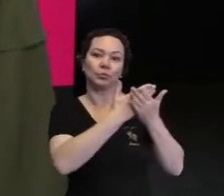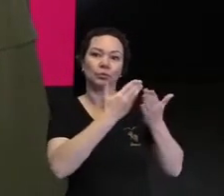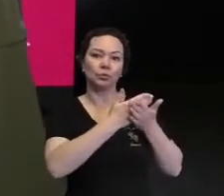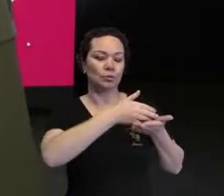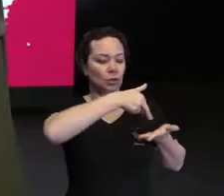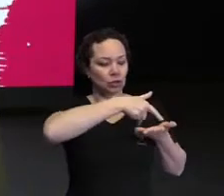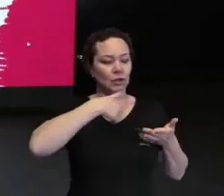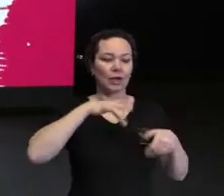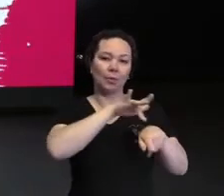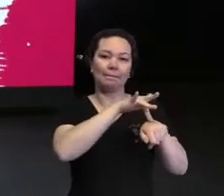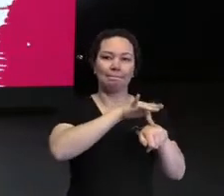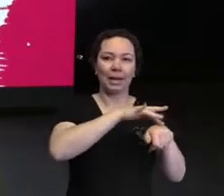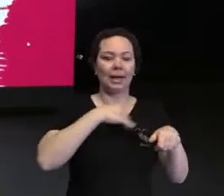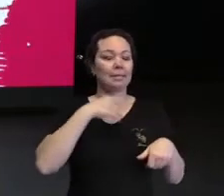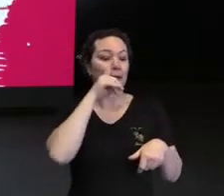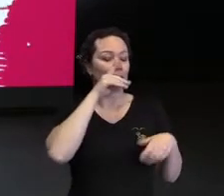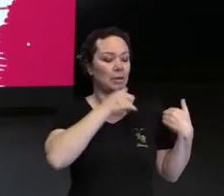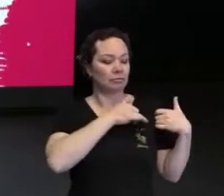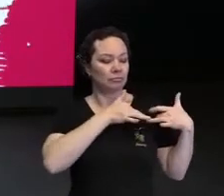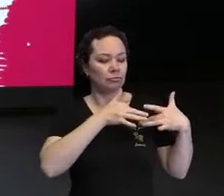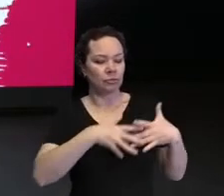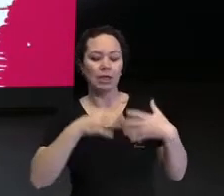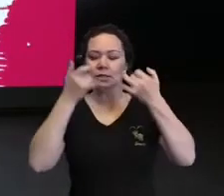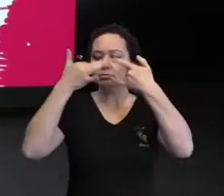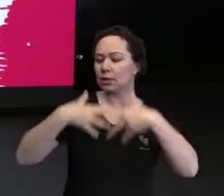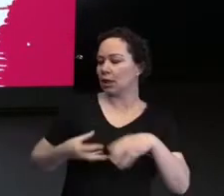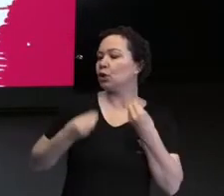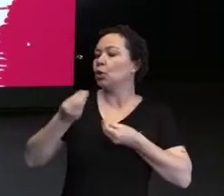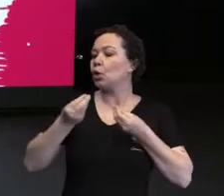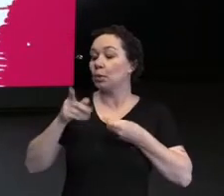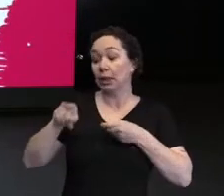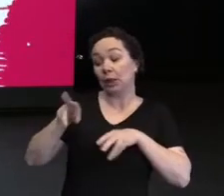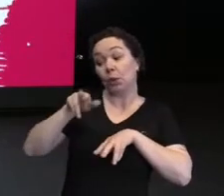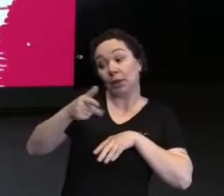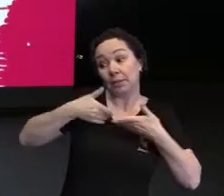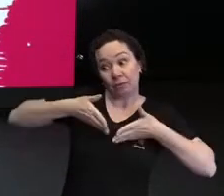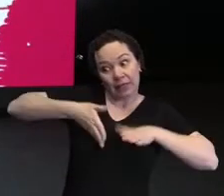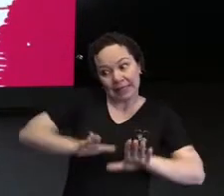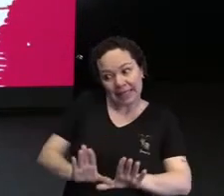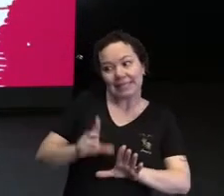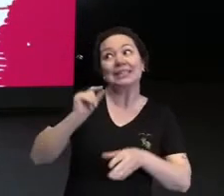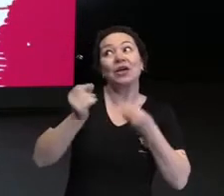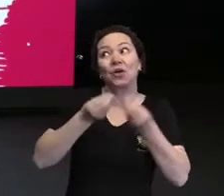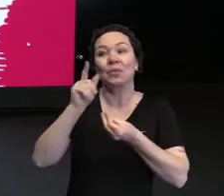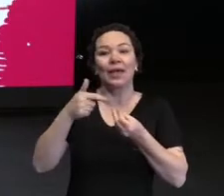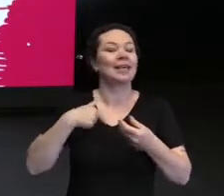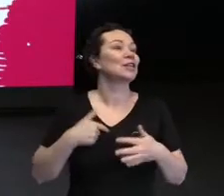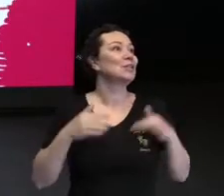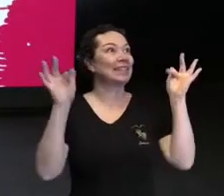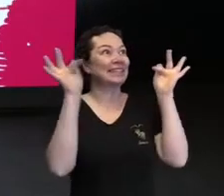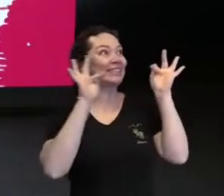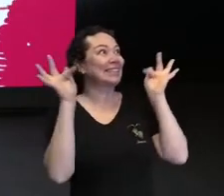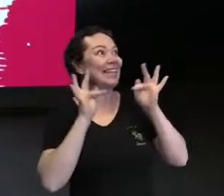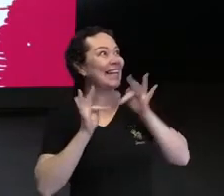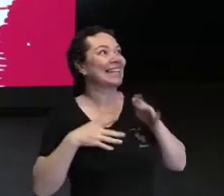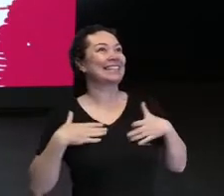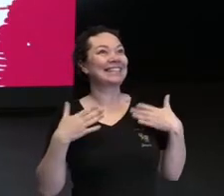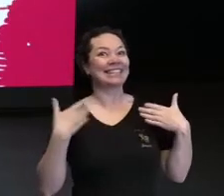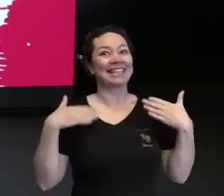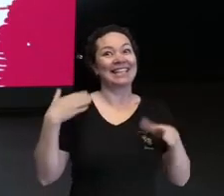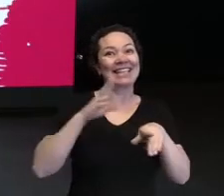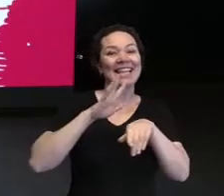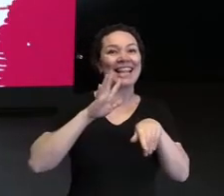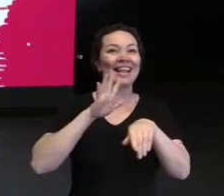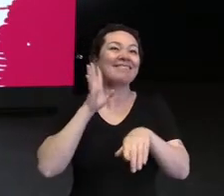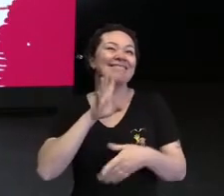aulas de balé, falando como seria quando o Davi chegasse. E aquilo me animava muito, porque eu via mais como um cuidado,